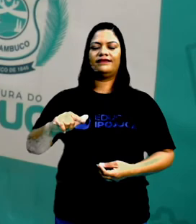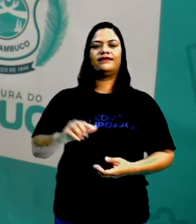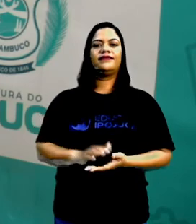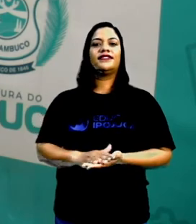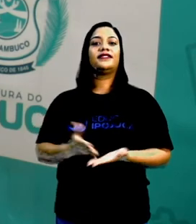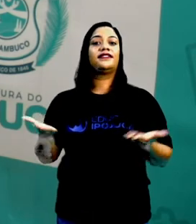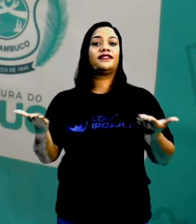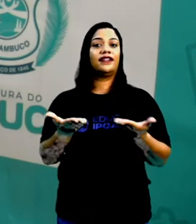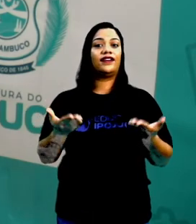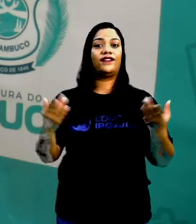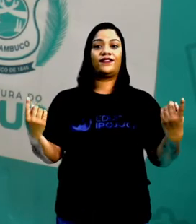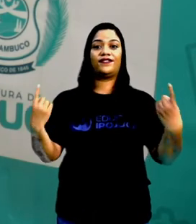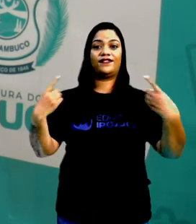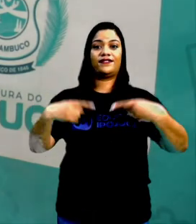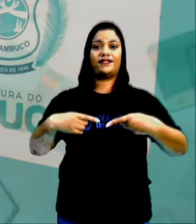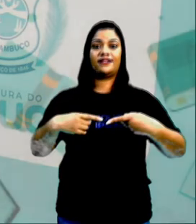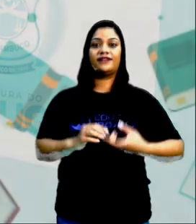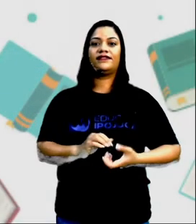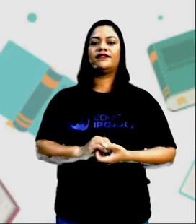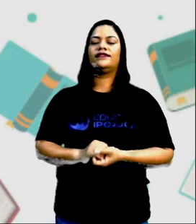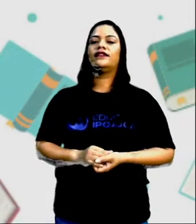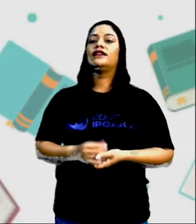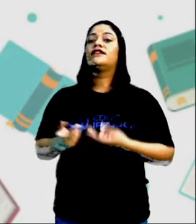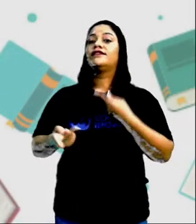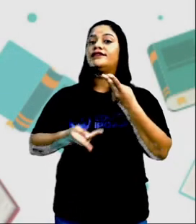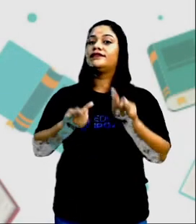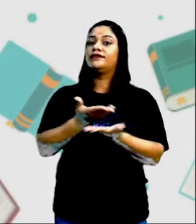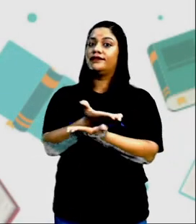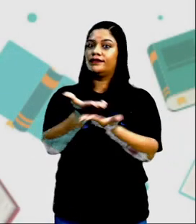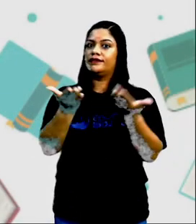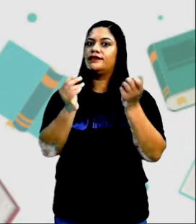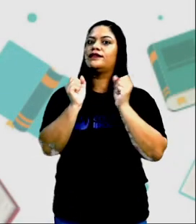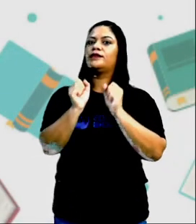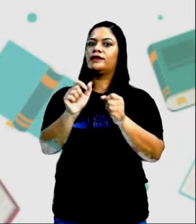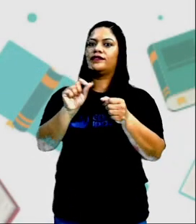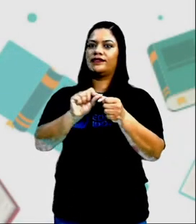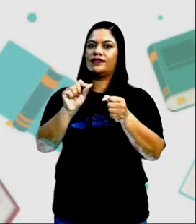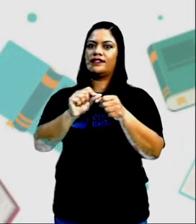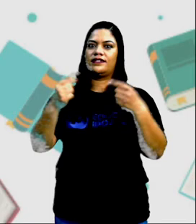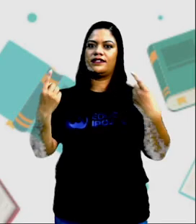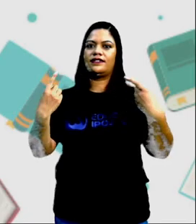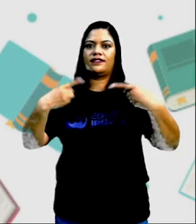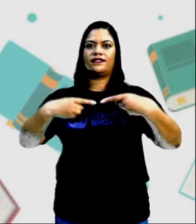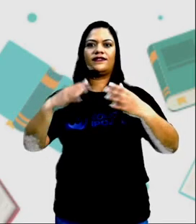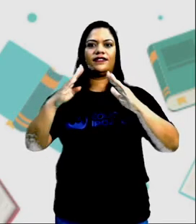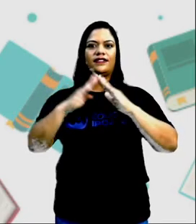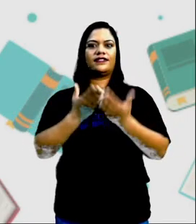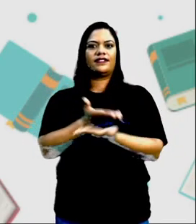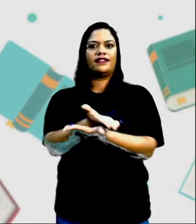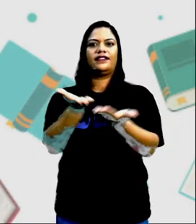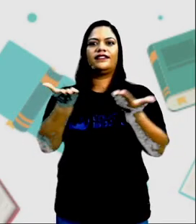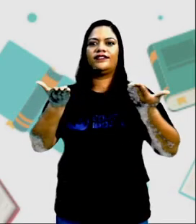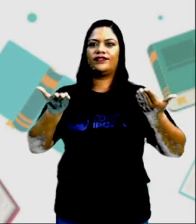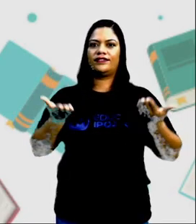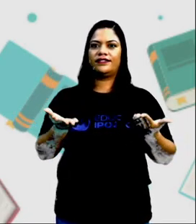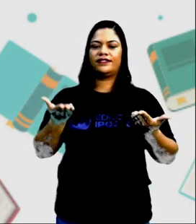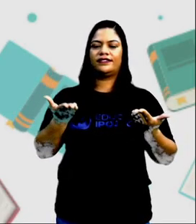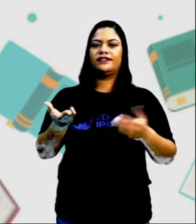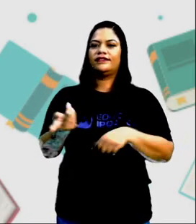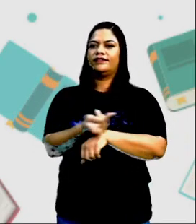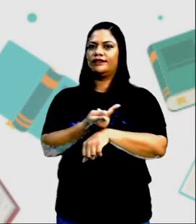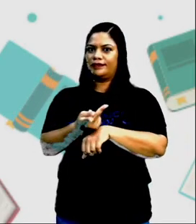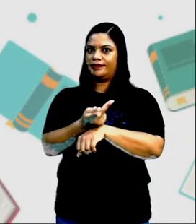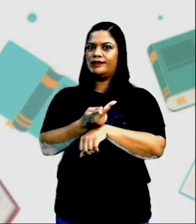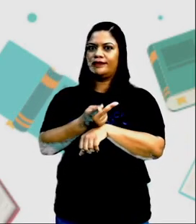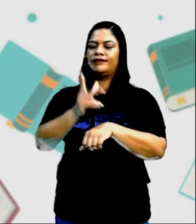Vamos ver O nosso desafio Como eu falei Para vocês Vocês podem fazer O desafio Aí na casa De vocês Me procurar Na